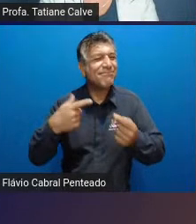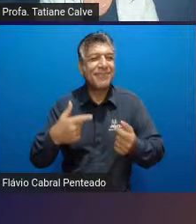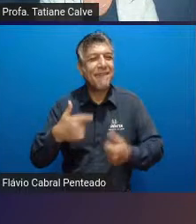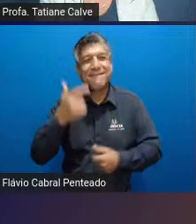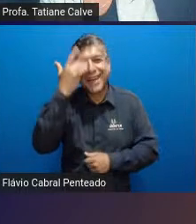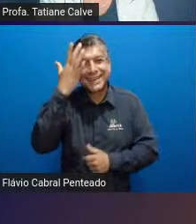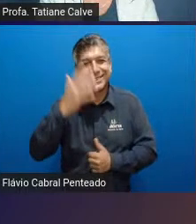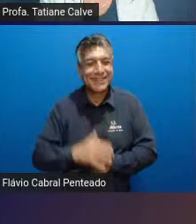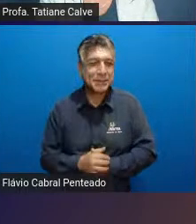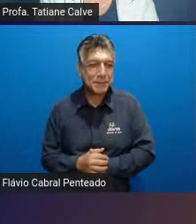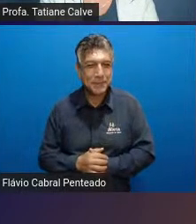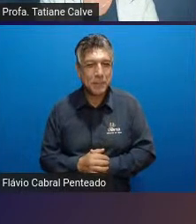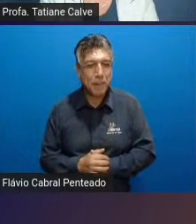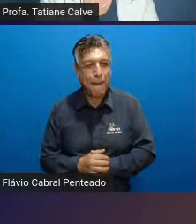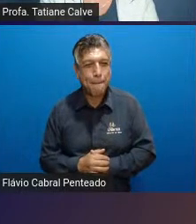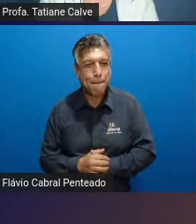fácil